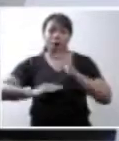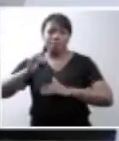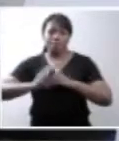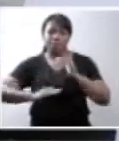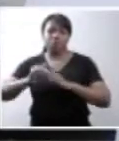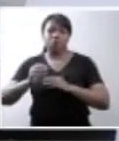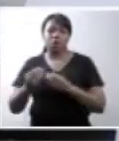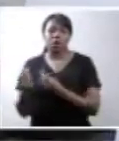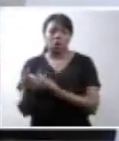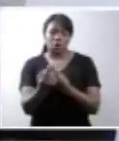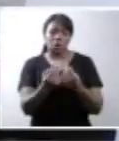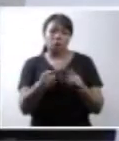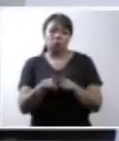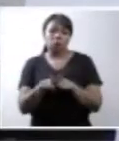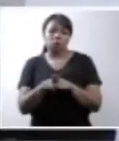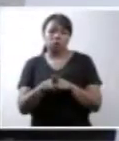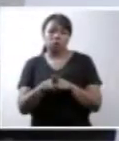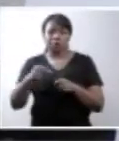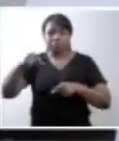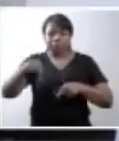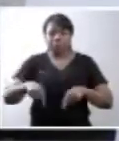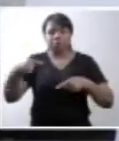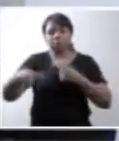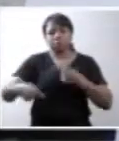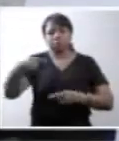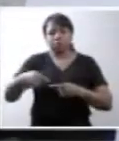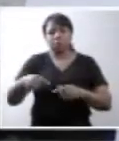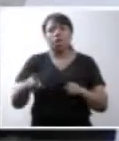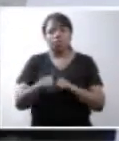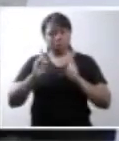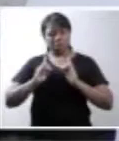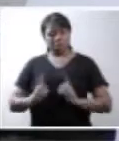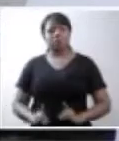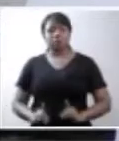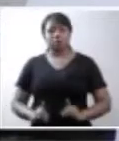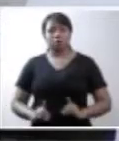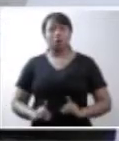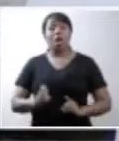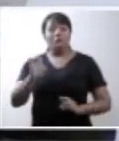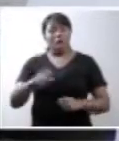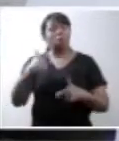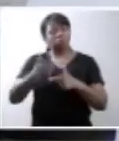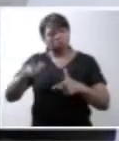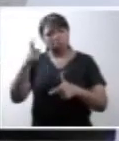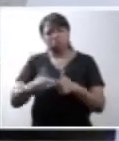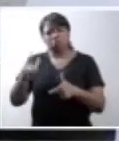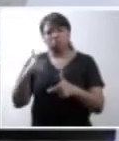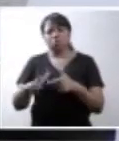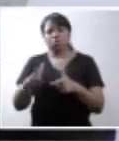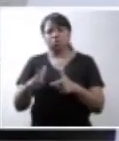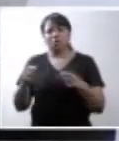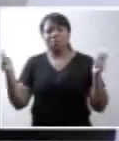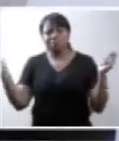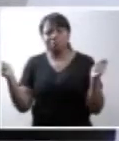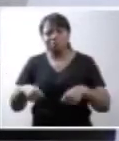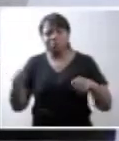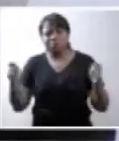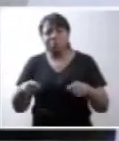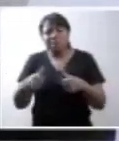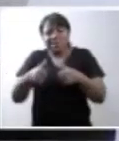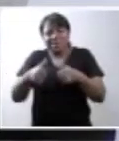eugenia como se quer insinuar no debate. Deficiência é uma situação onde é possível